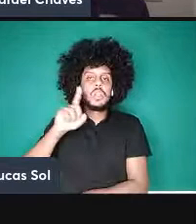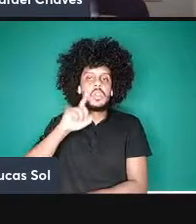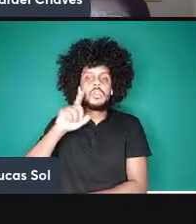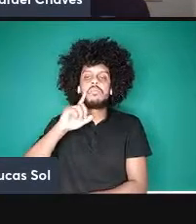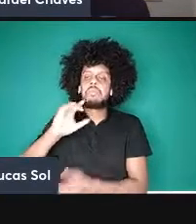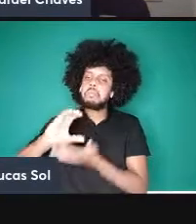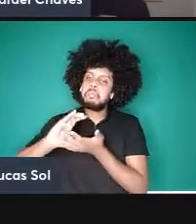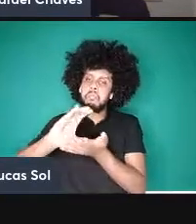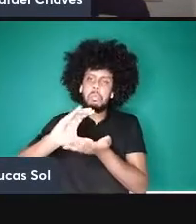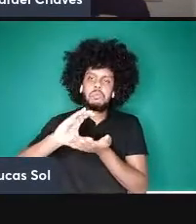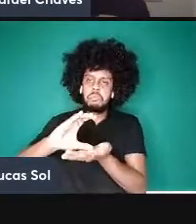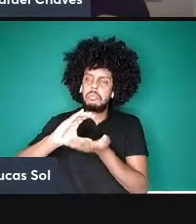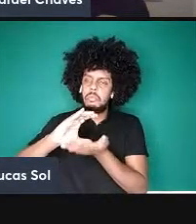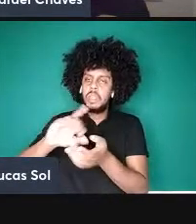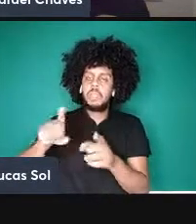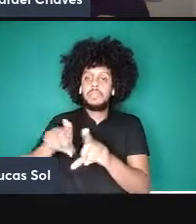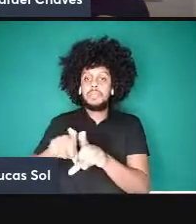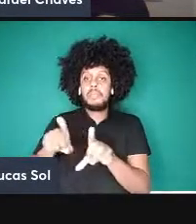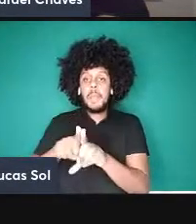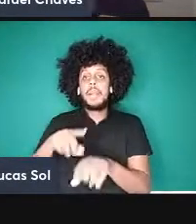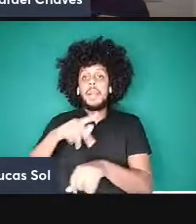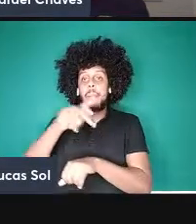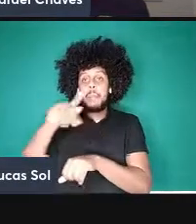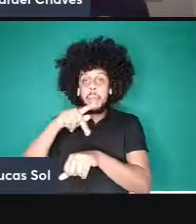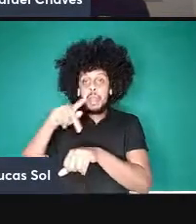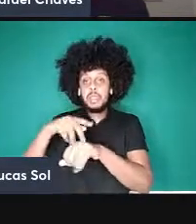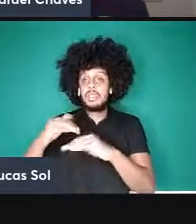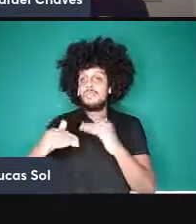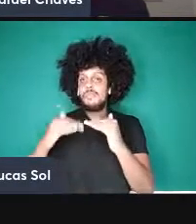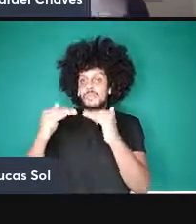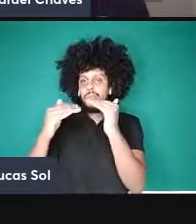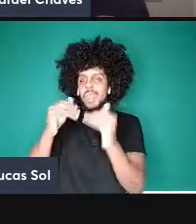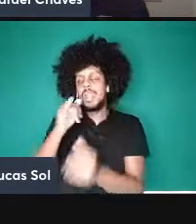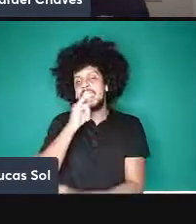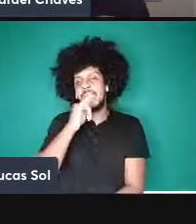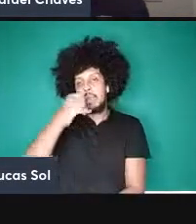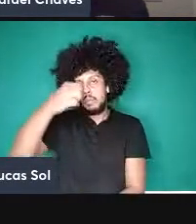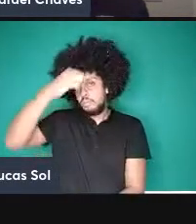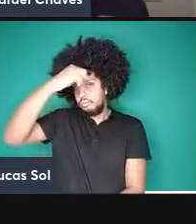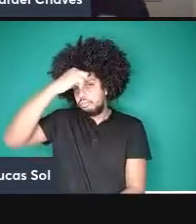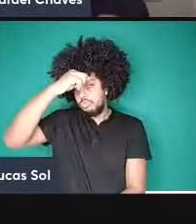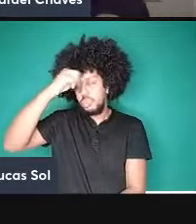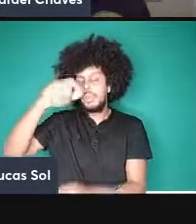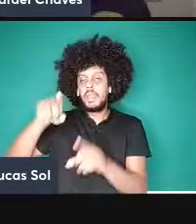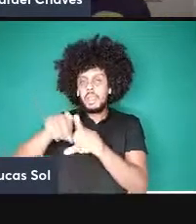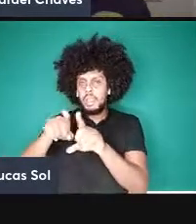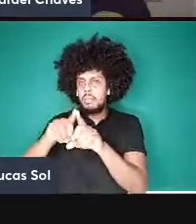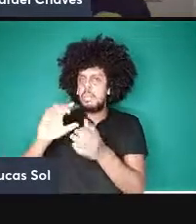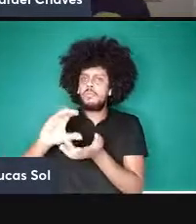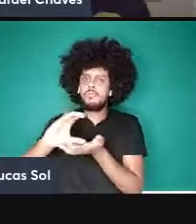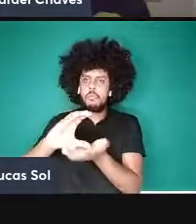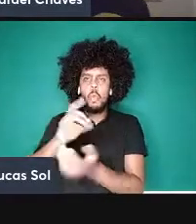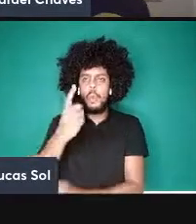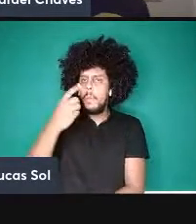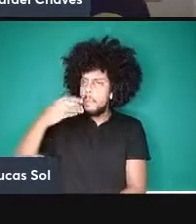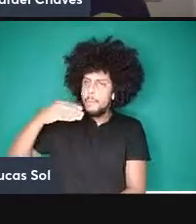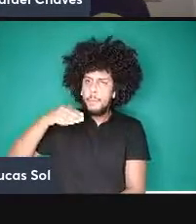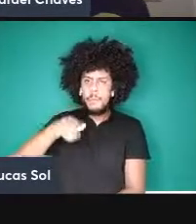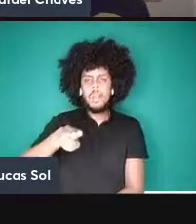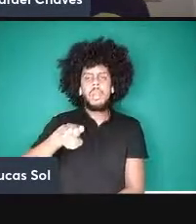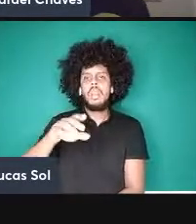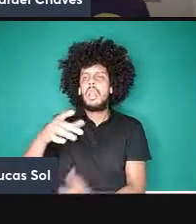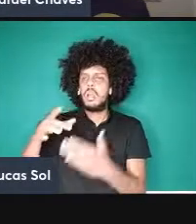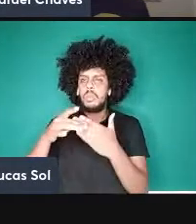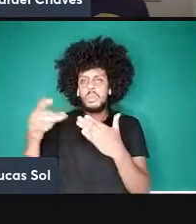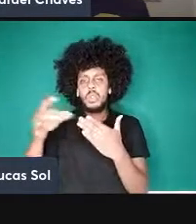países em desenvolvimento como a Índia também investindo muito pesado 1 bilhão de dólares então isso aqui em 2022 se